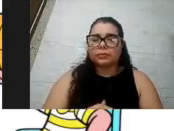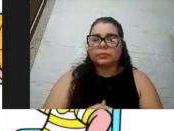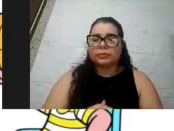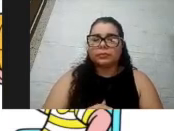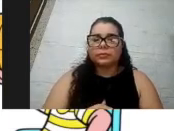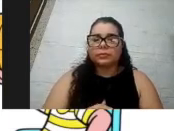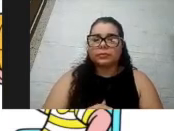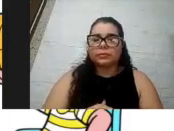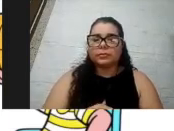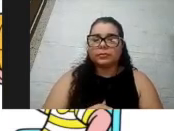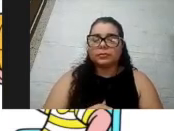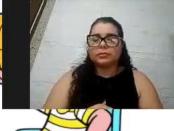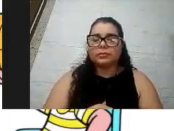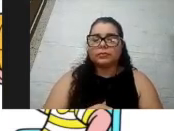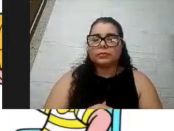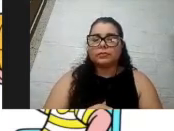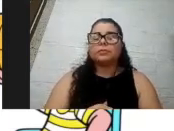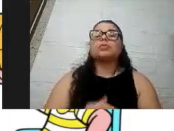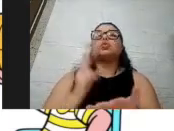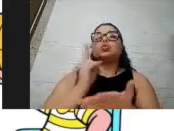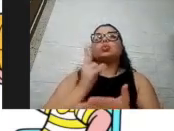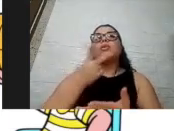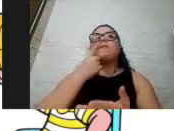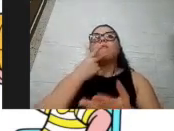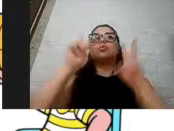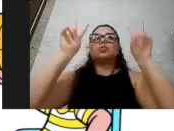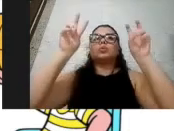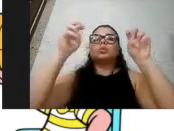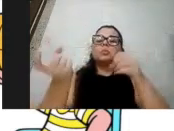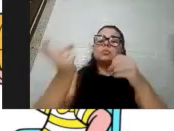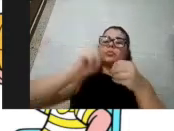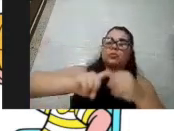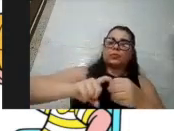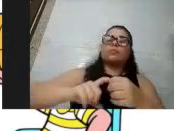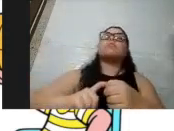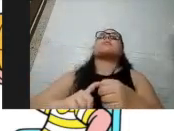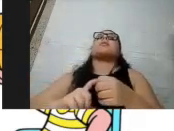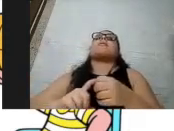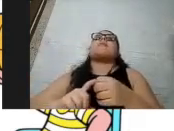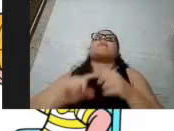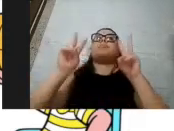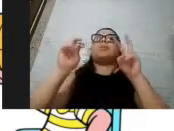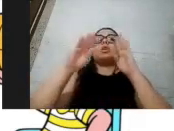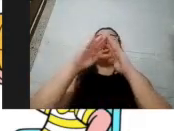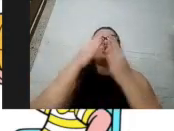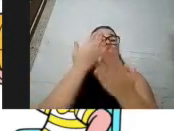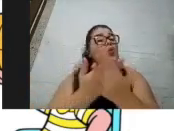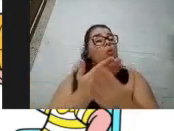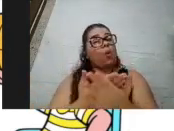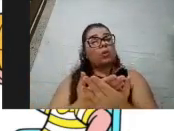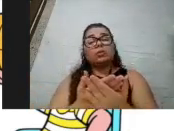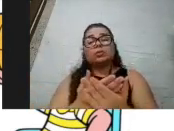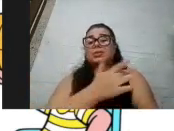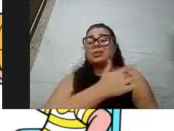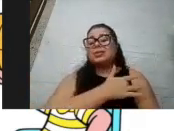Ainda sobre o retorno, então em relação à escola, que existe uma grande polêmica, saúde e a